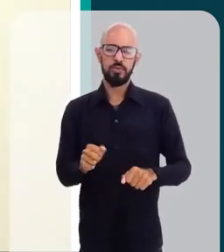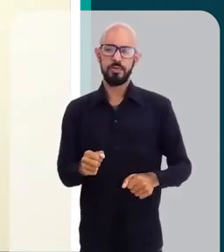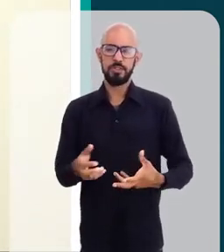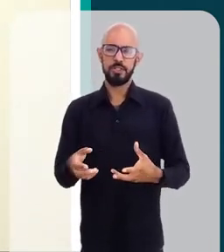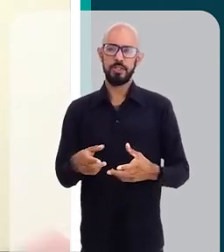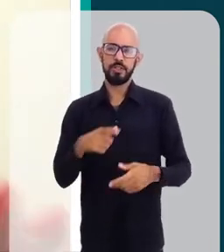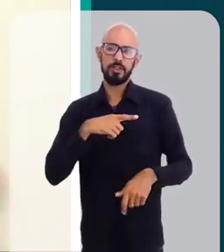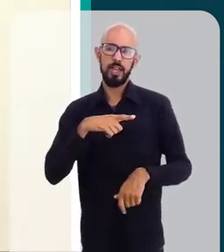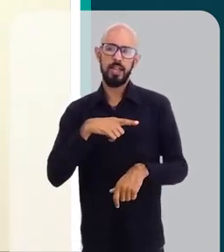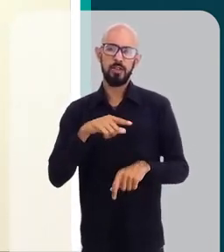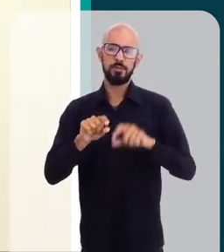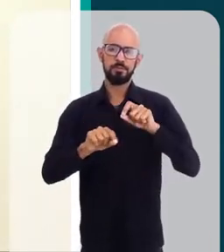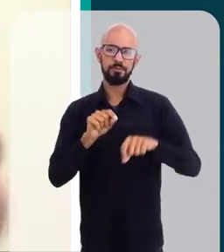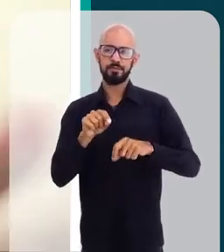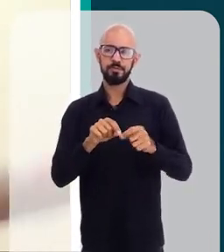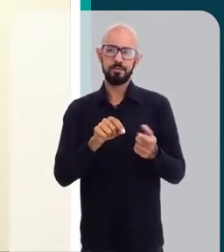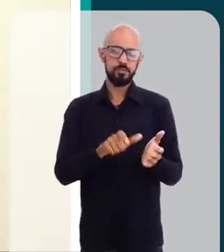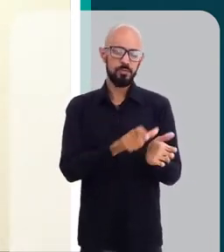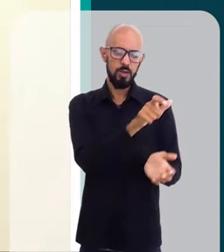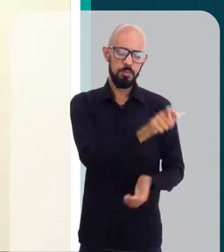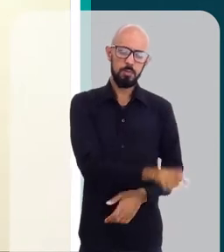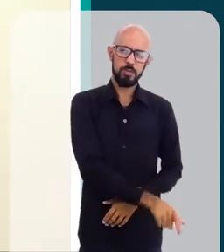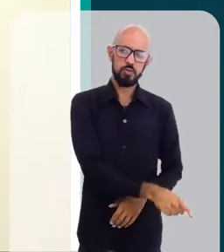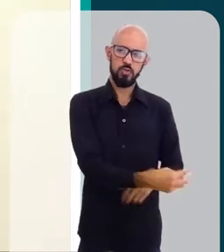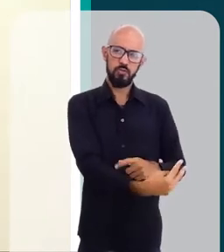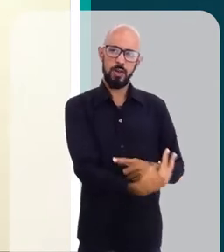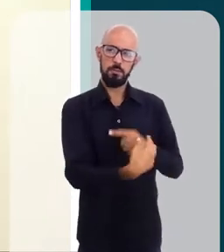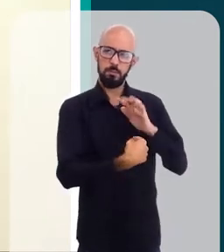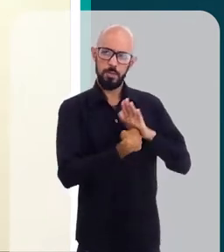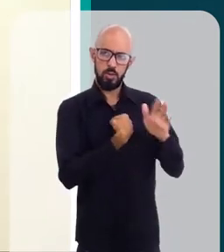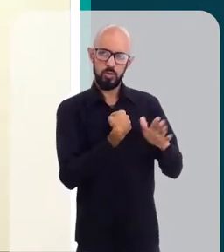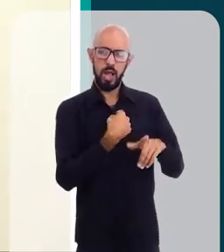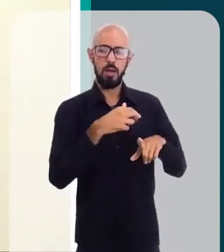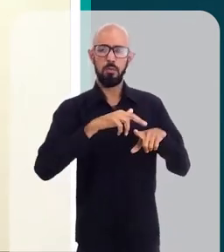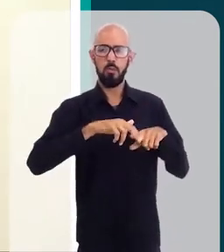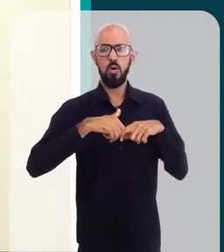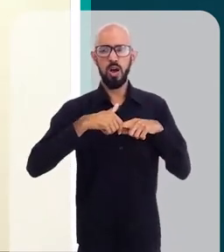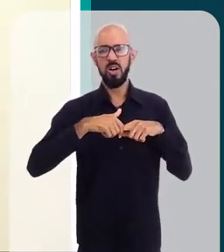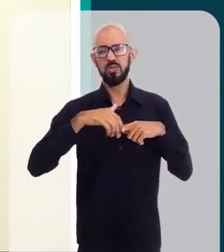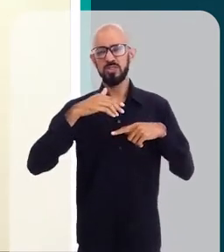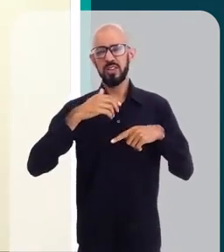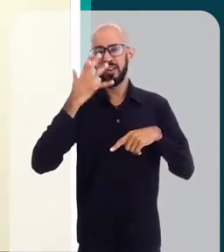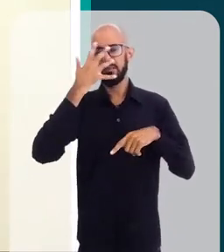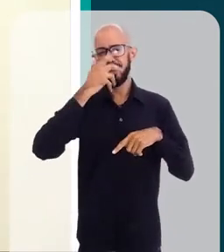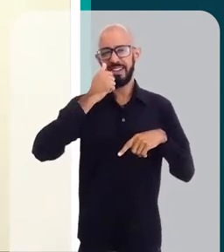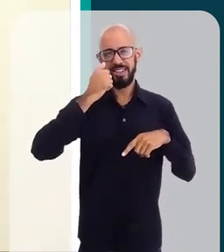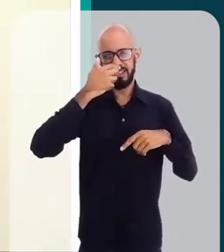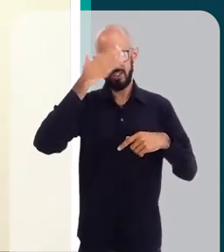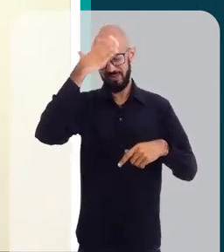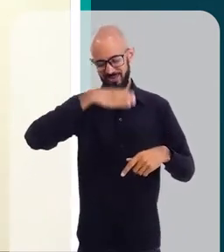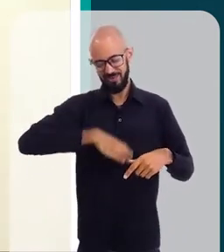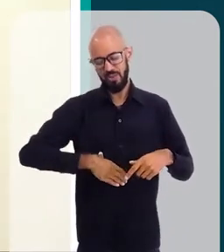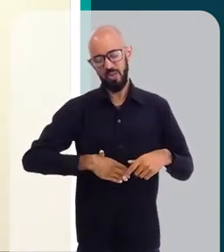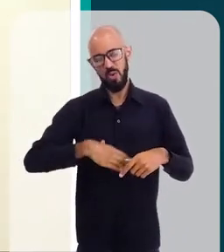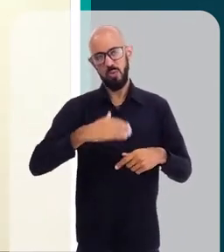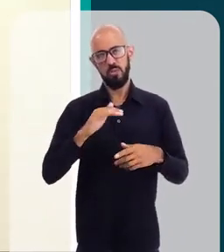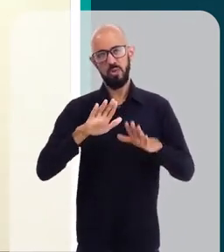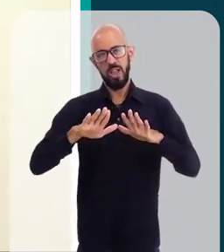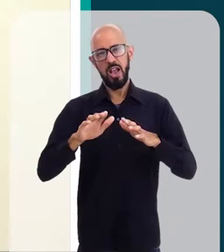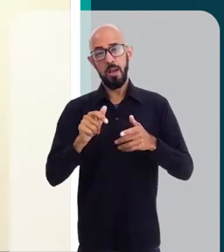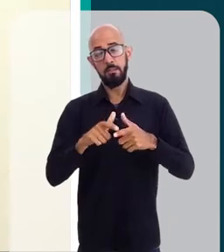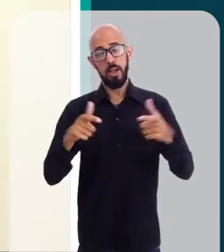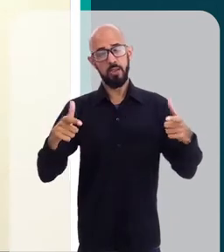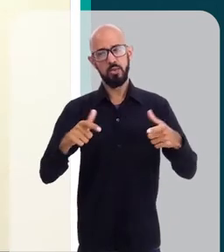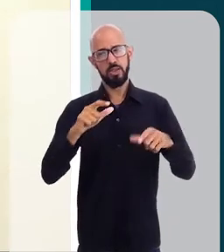uma linha de paciente que vai te procurar pelas questões estéticas. Então, na grande realidade,